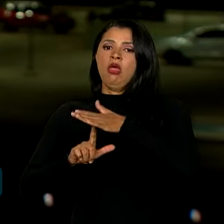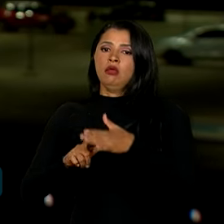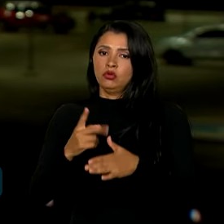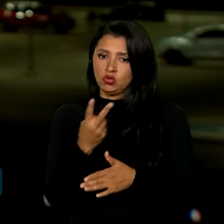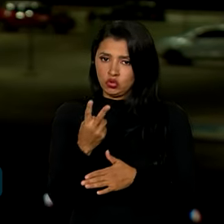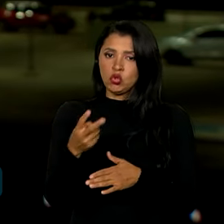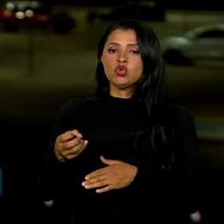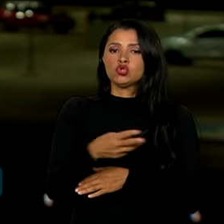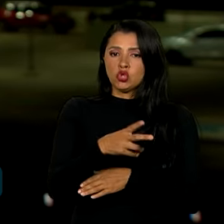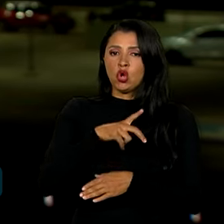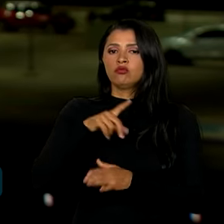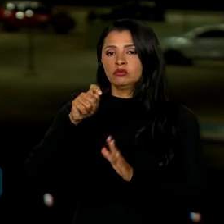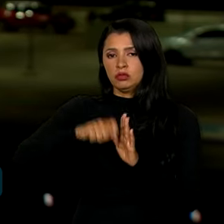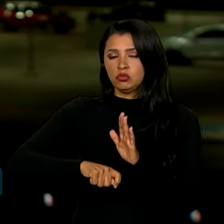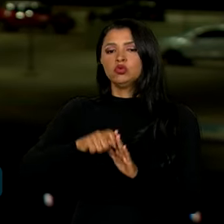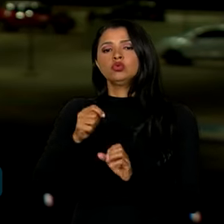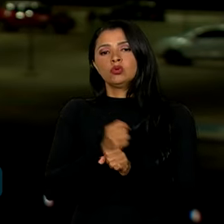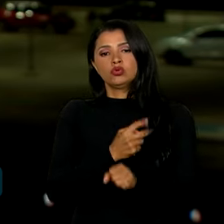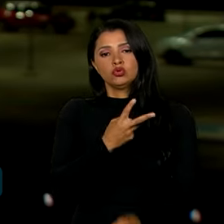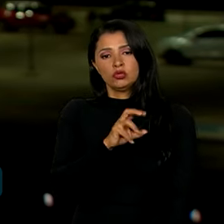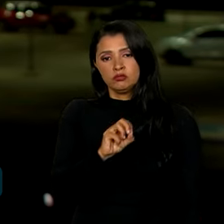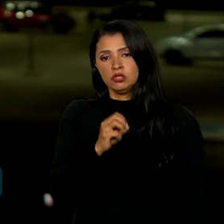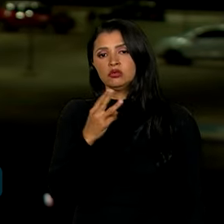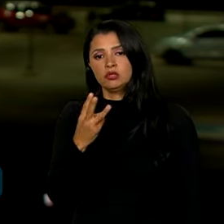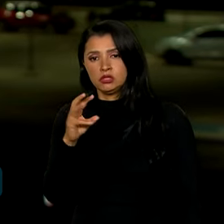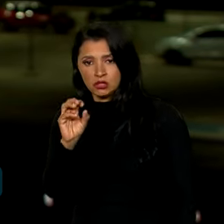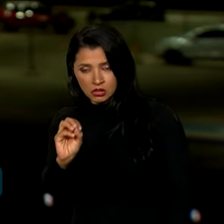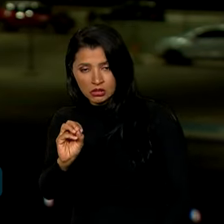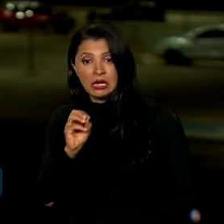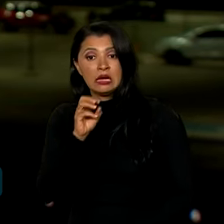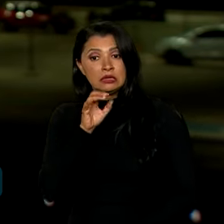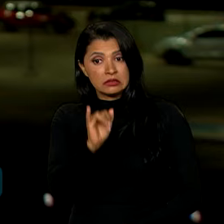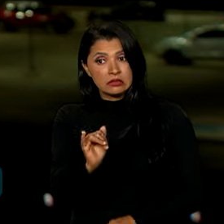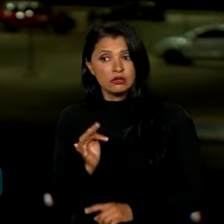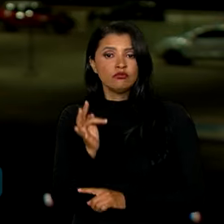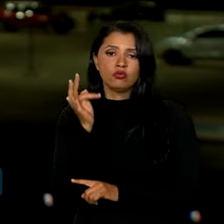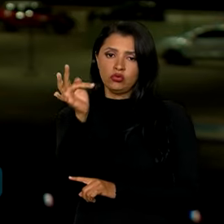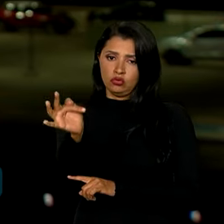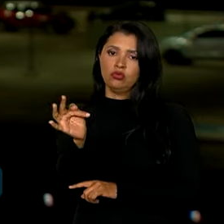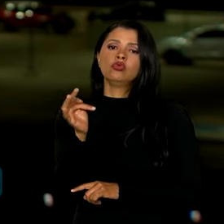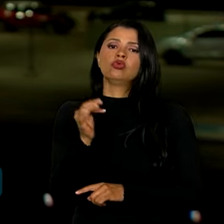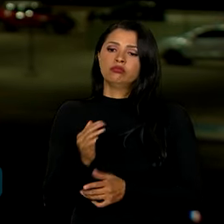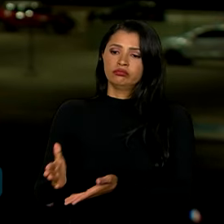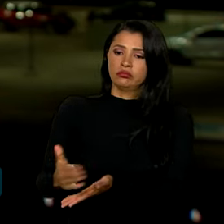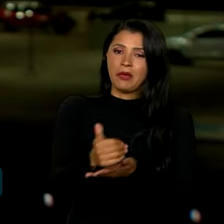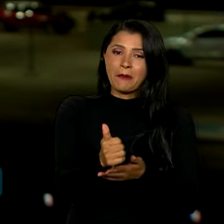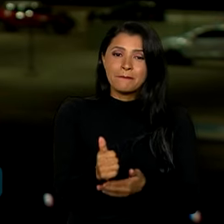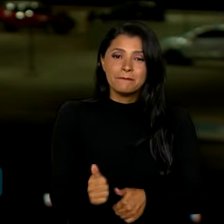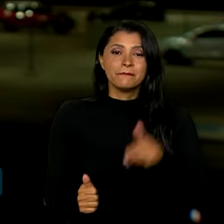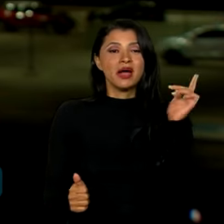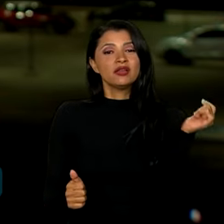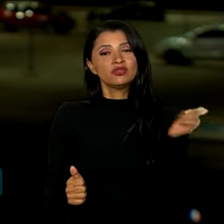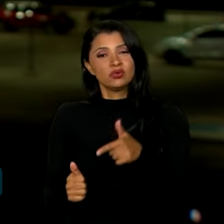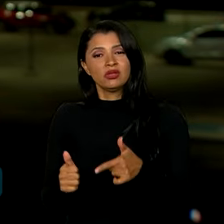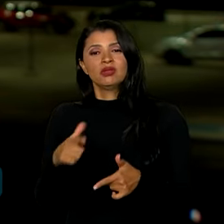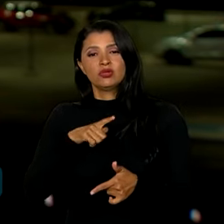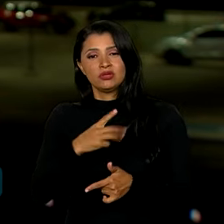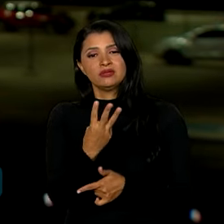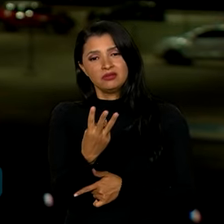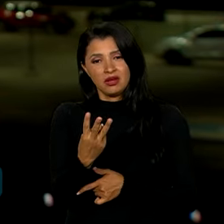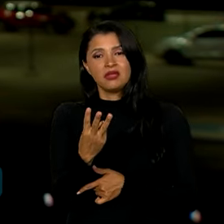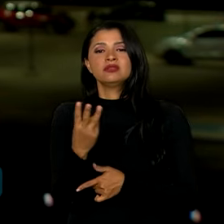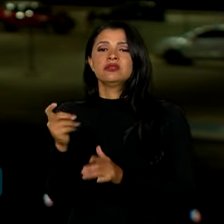tributos em 2030, se as receitas medidas futuras forem maior que a arrecadação dos três impostos